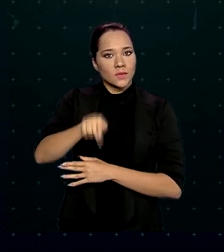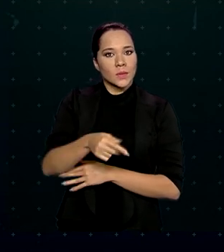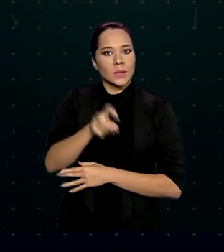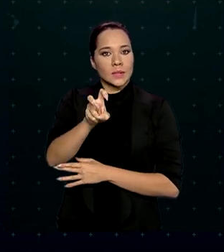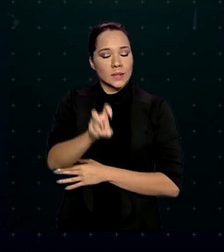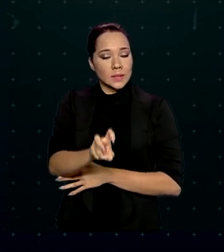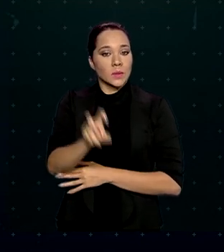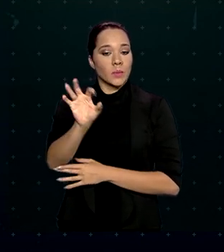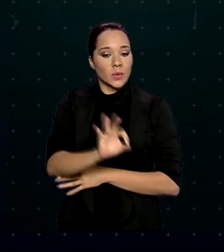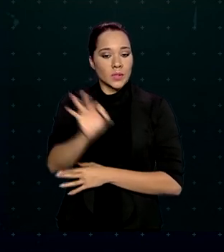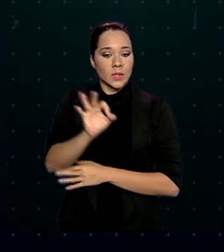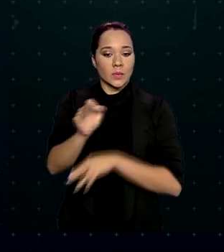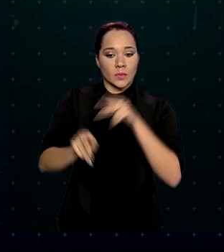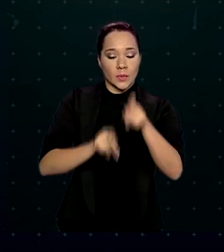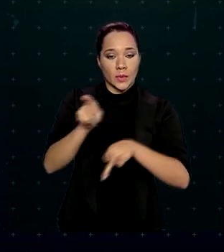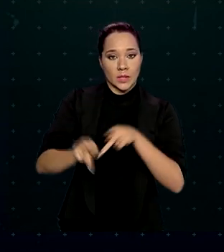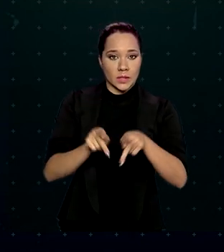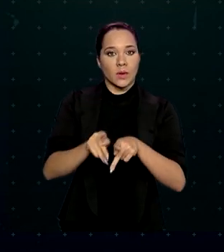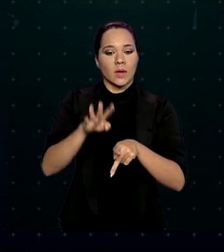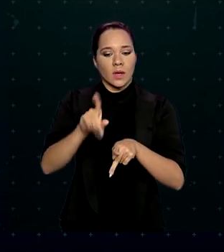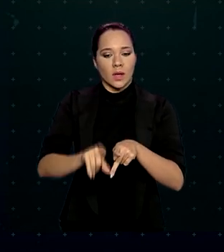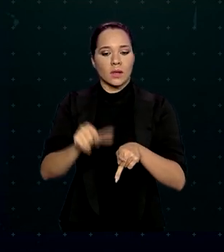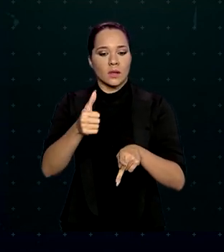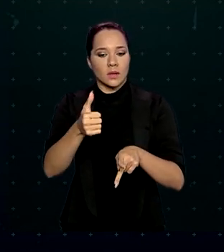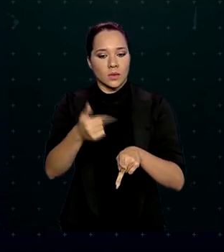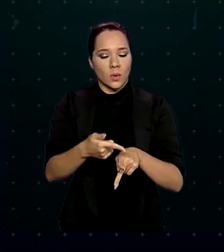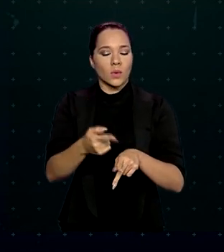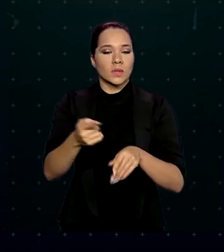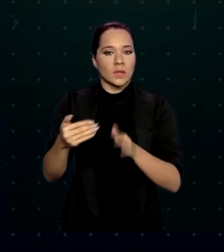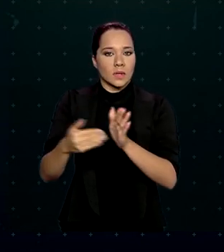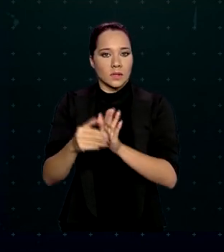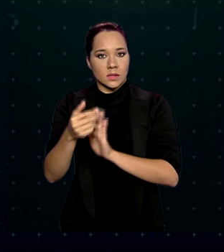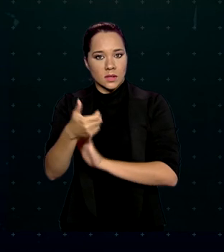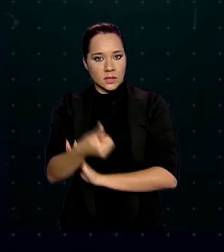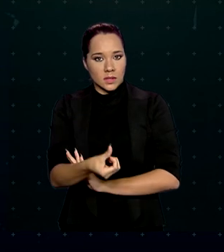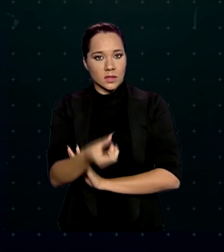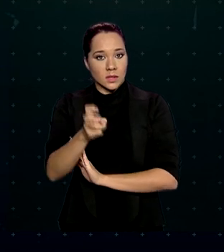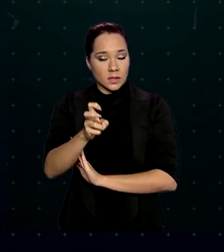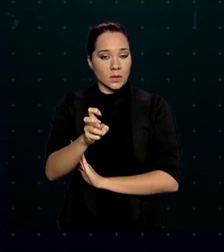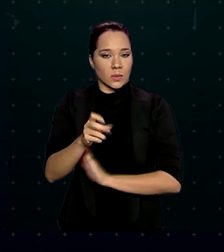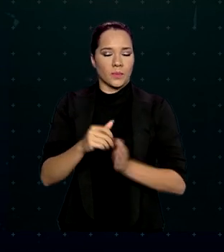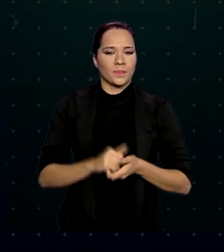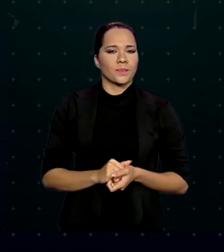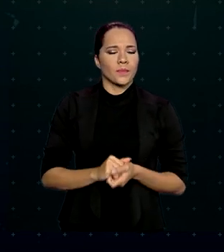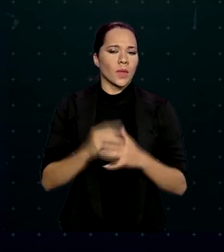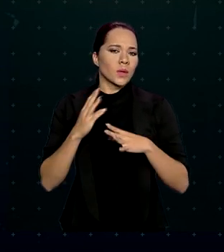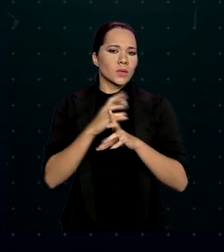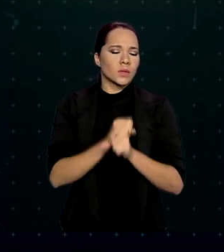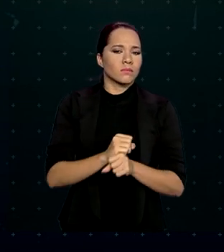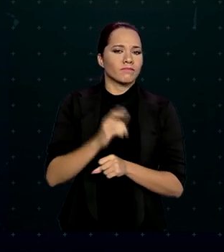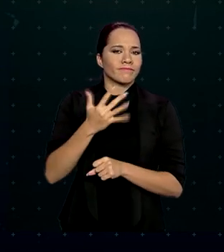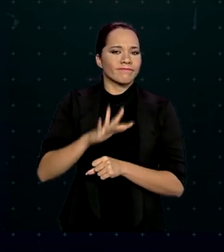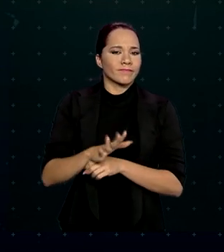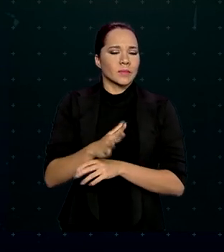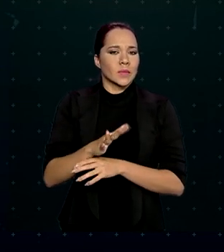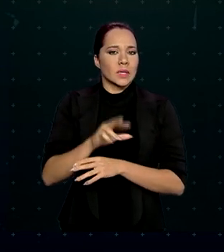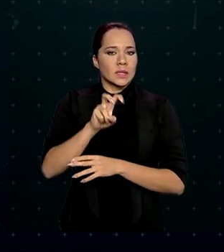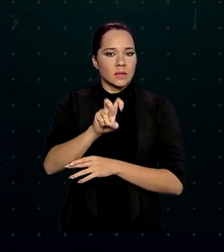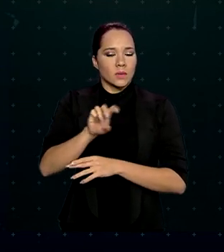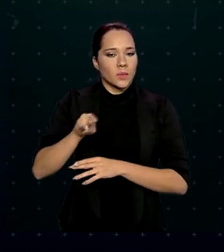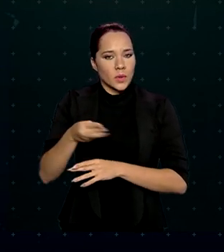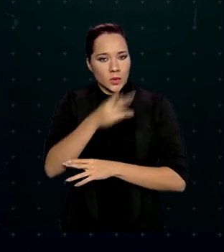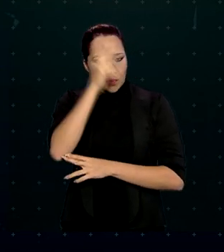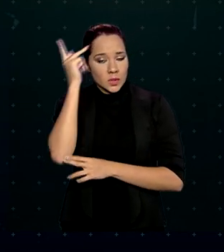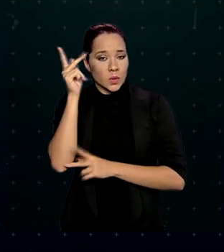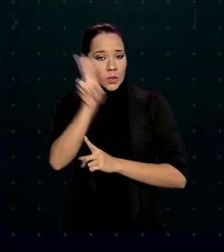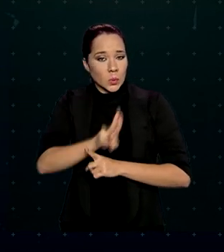da população com idades entre 12 e 65 anos. A estimativa é de que existem cerca de 5 milhões de